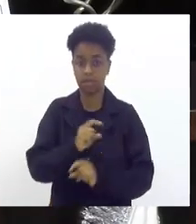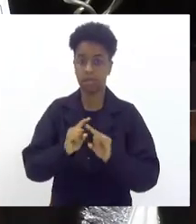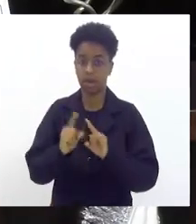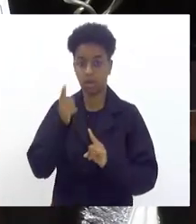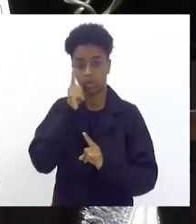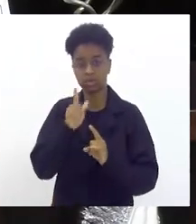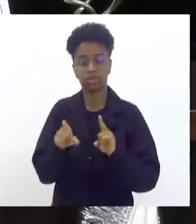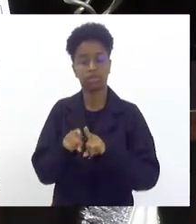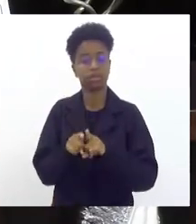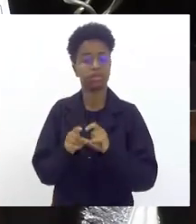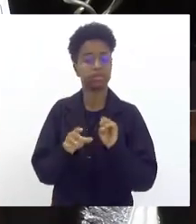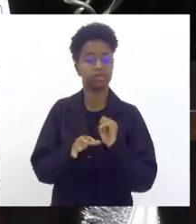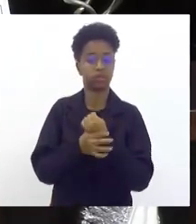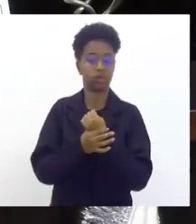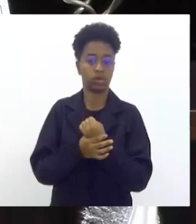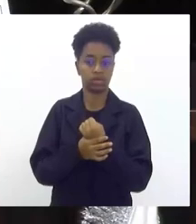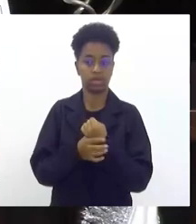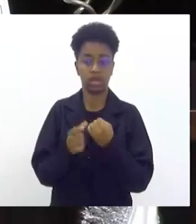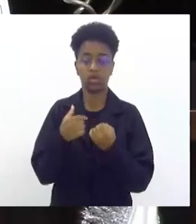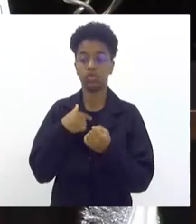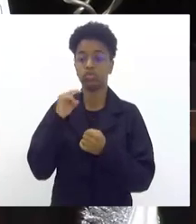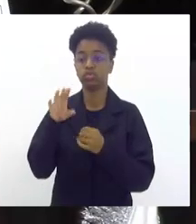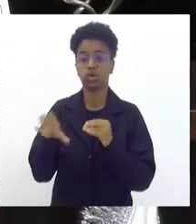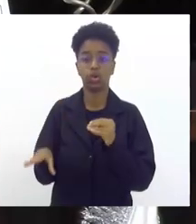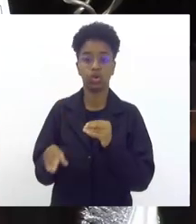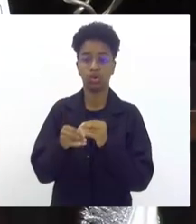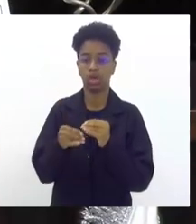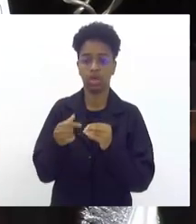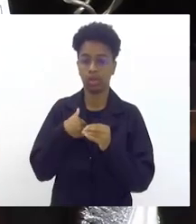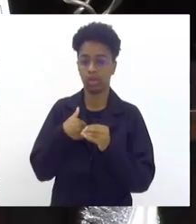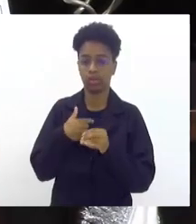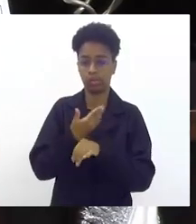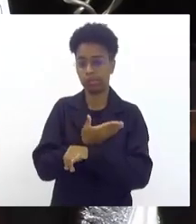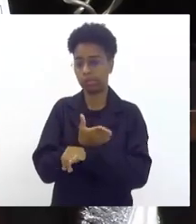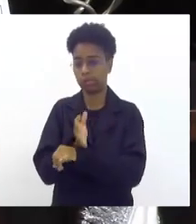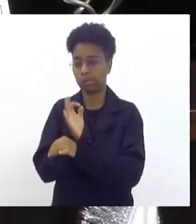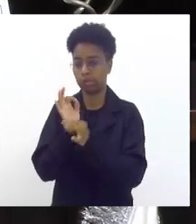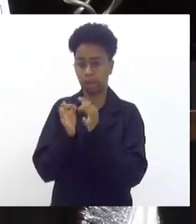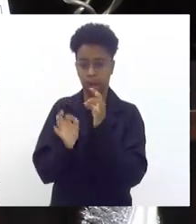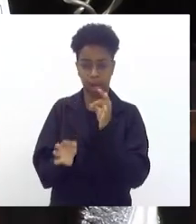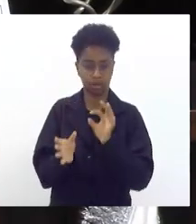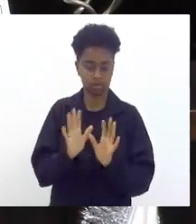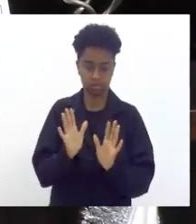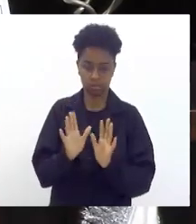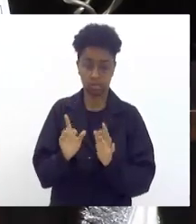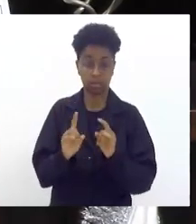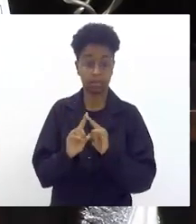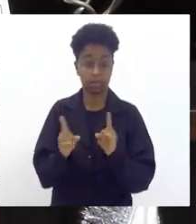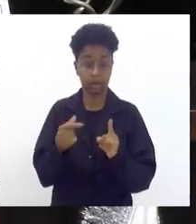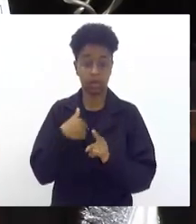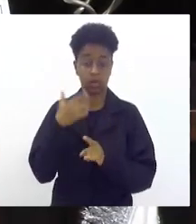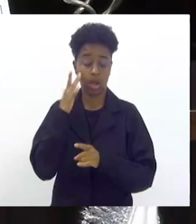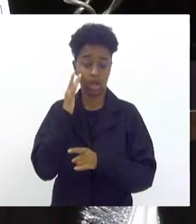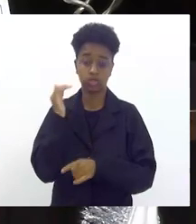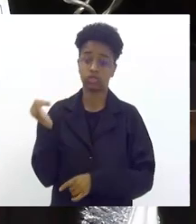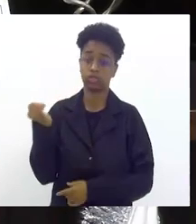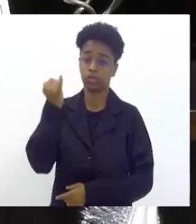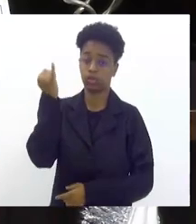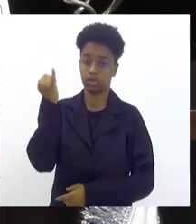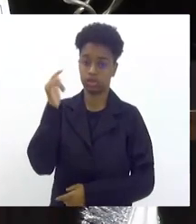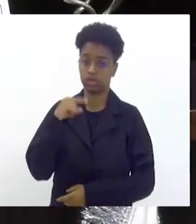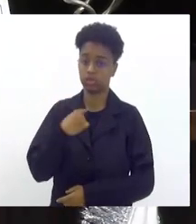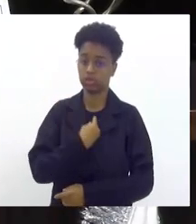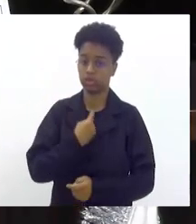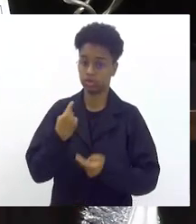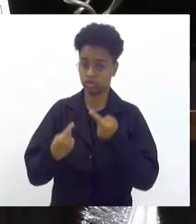desse festejo queria só trazer uma contribuição e não vou tomar muito tempo aqui dos queridos mas acho muito oportuno que a gente esteja